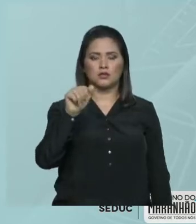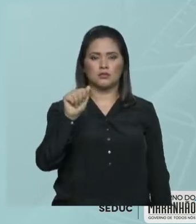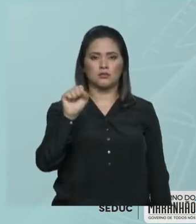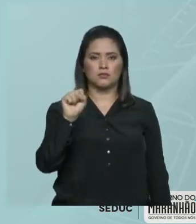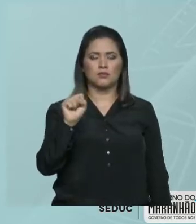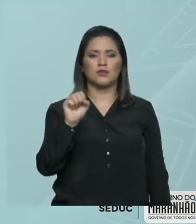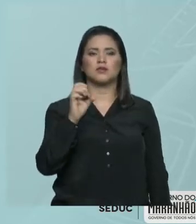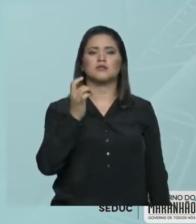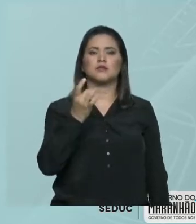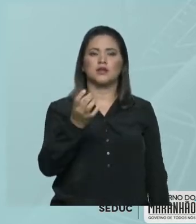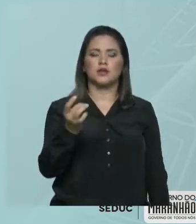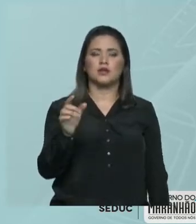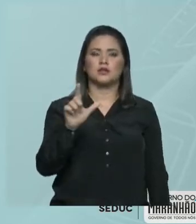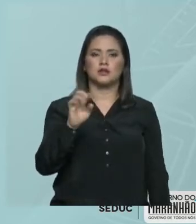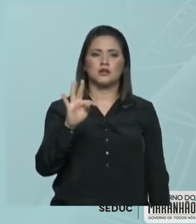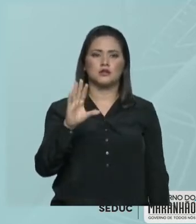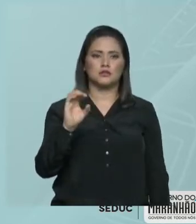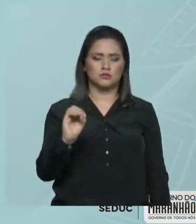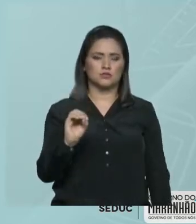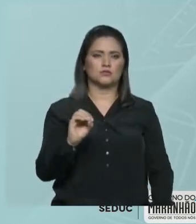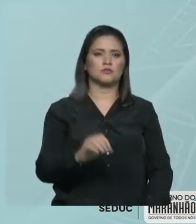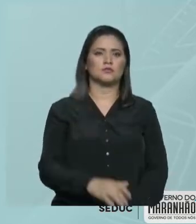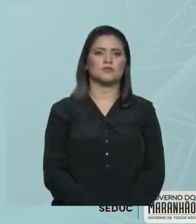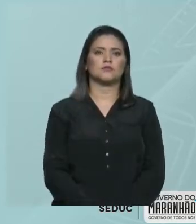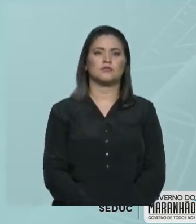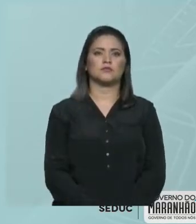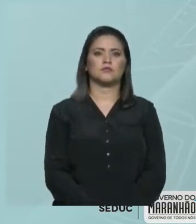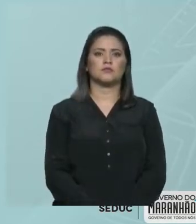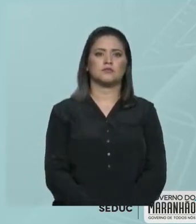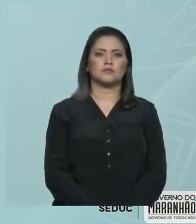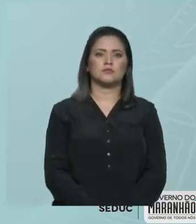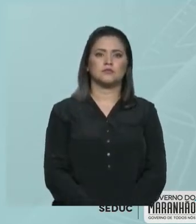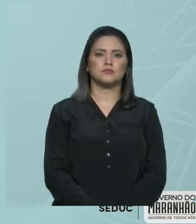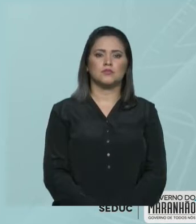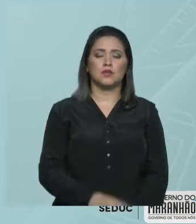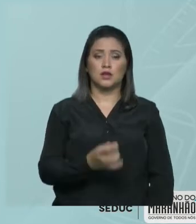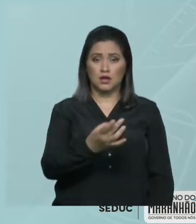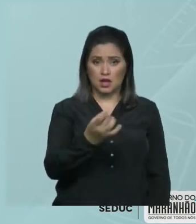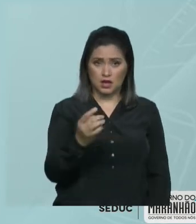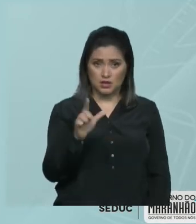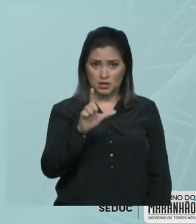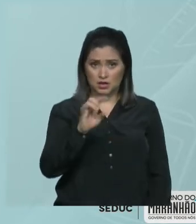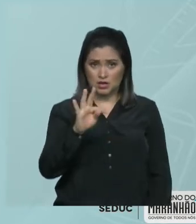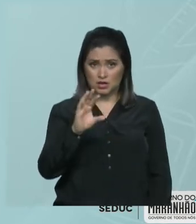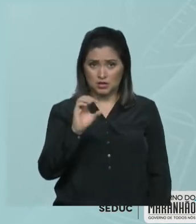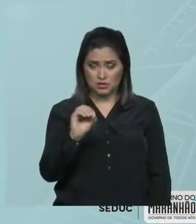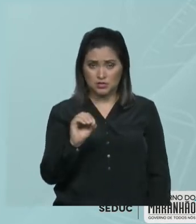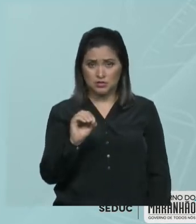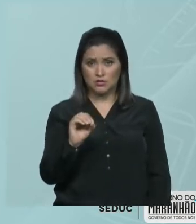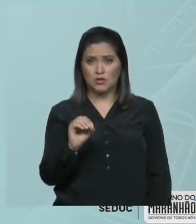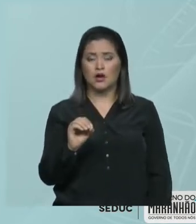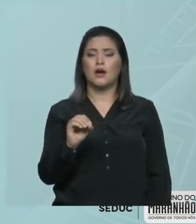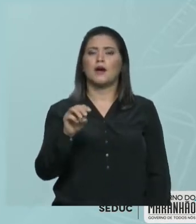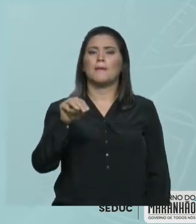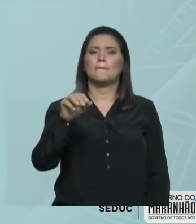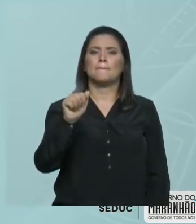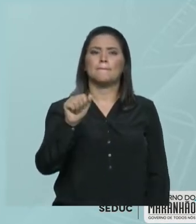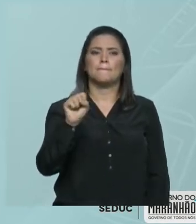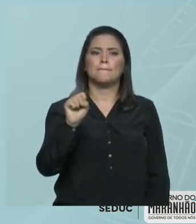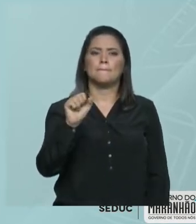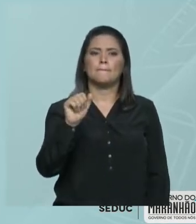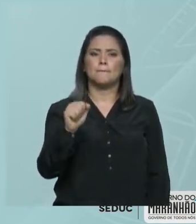a cada litro da solução, a massa da solução é de 4 gramas. Tudo bem? Alternativa correta,